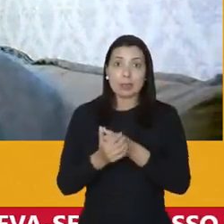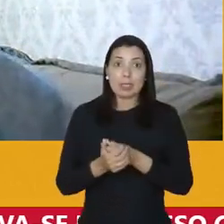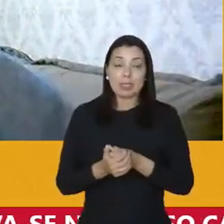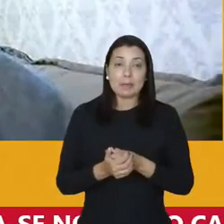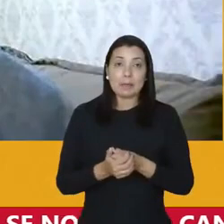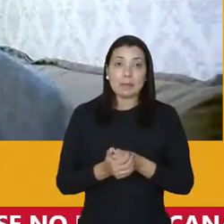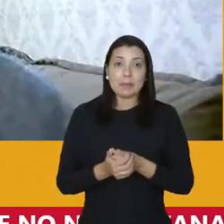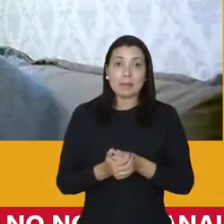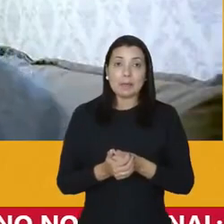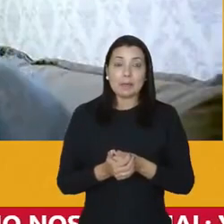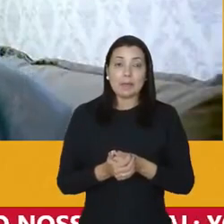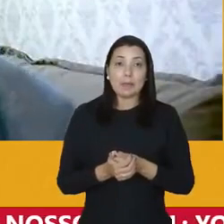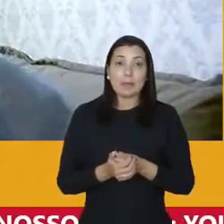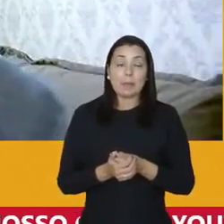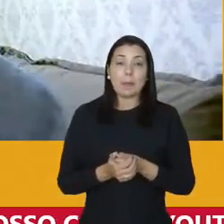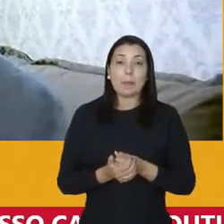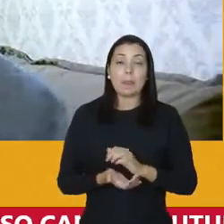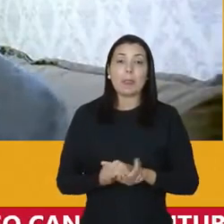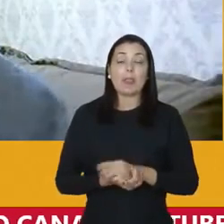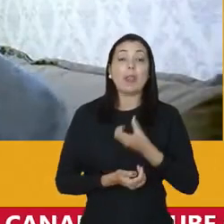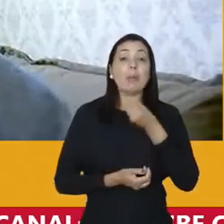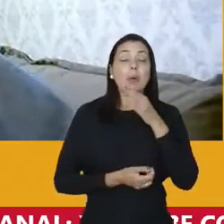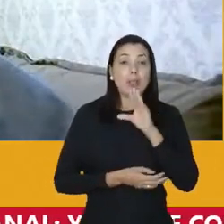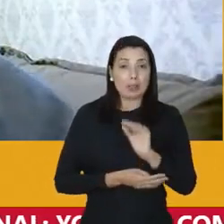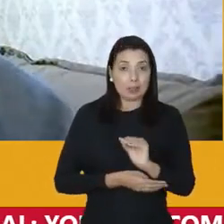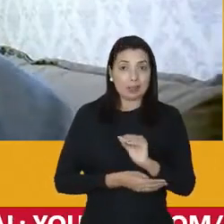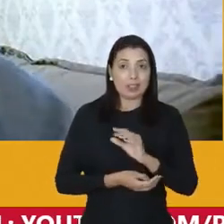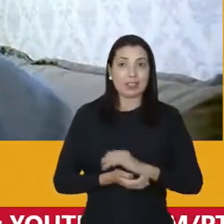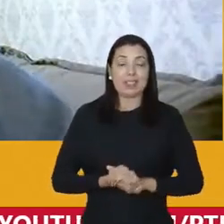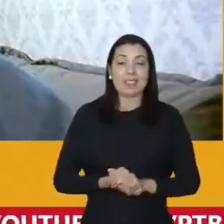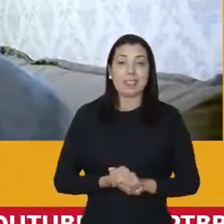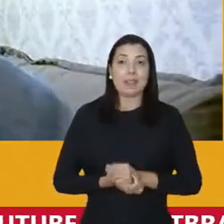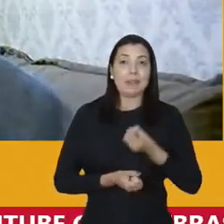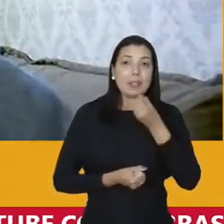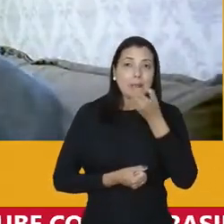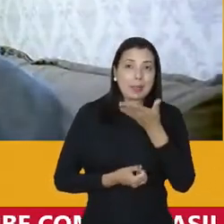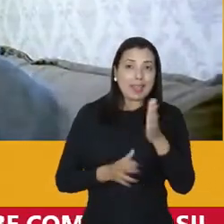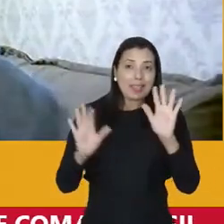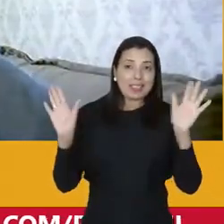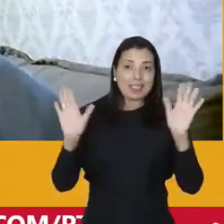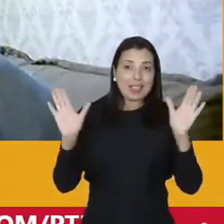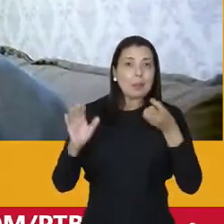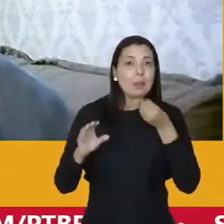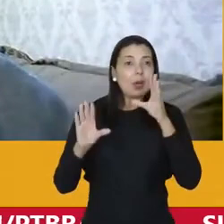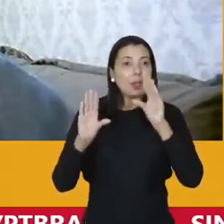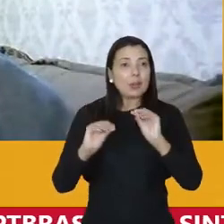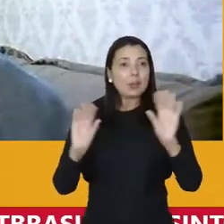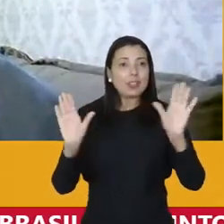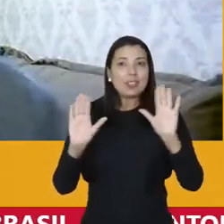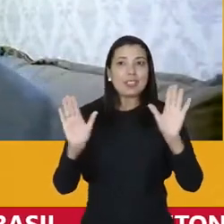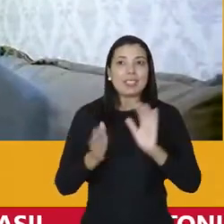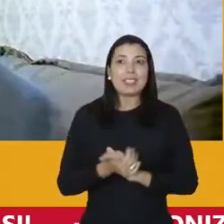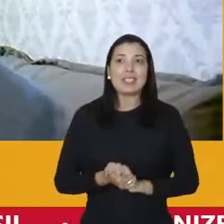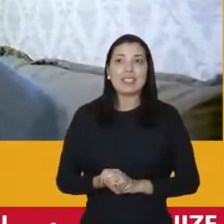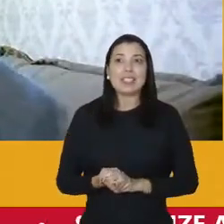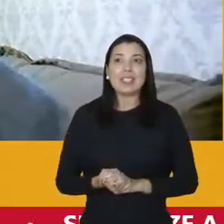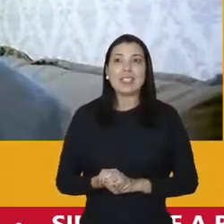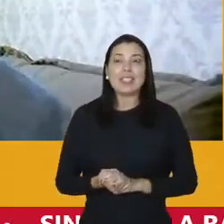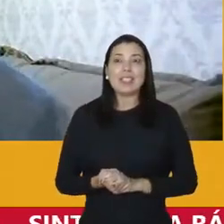companheira e o governador do NAP boa noite fiquem bem até a próxima obrigado Verônica Vinícius